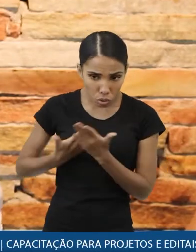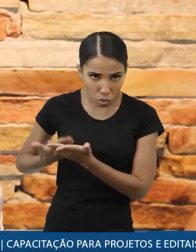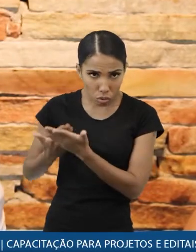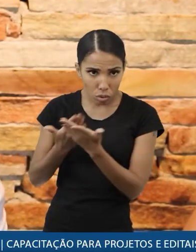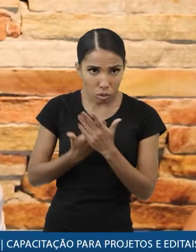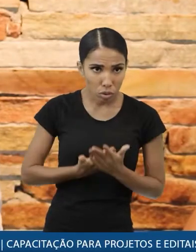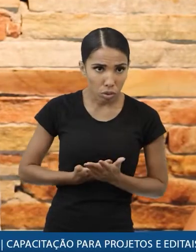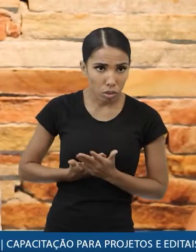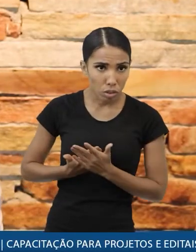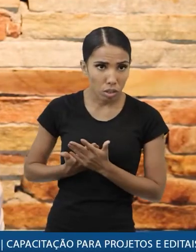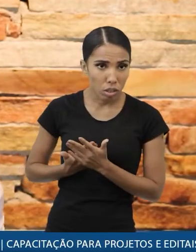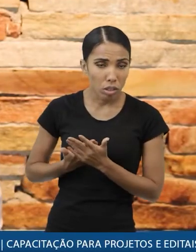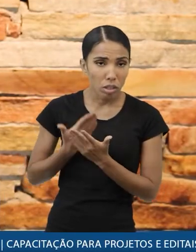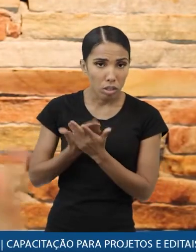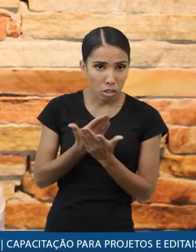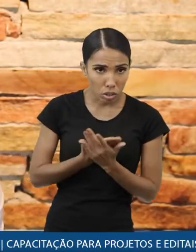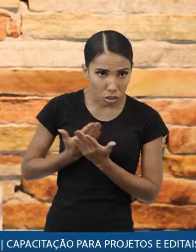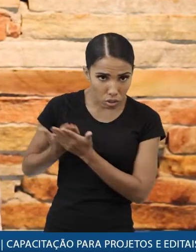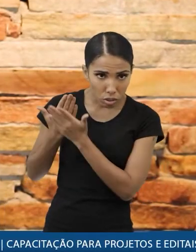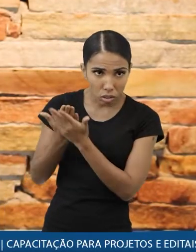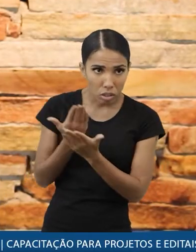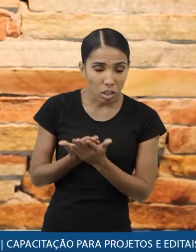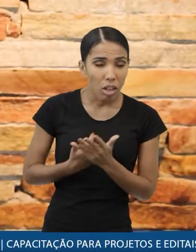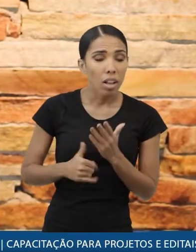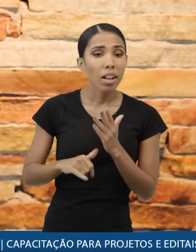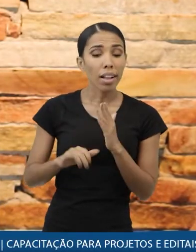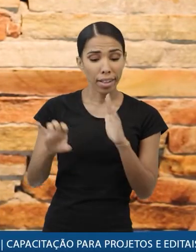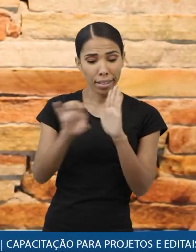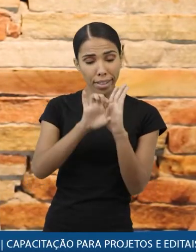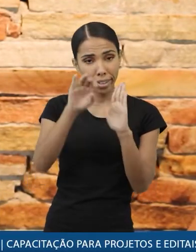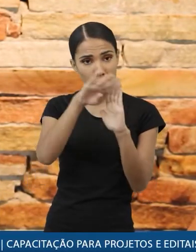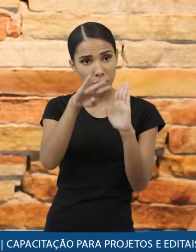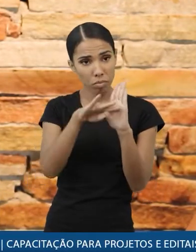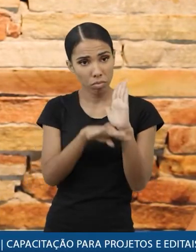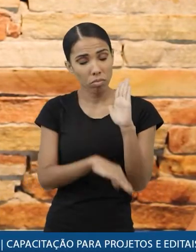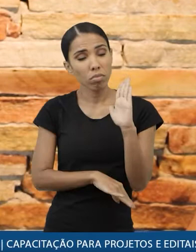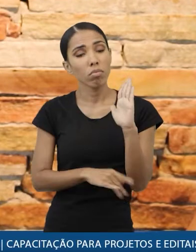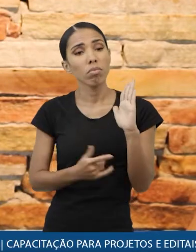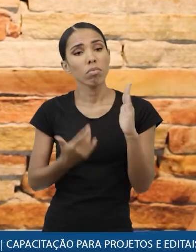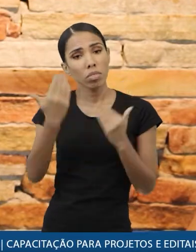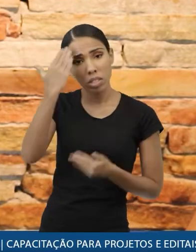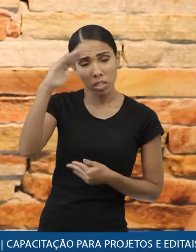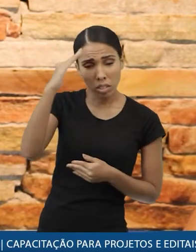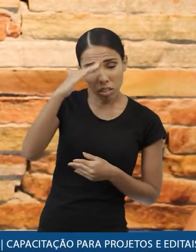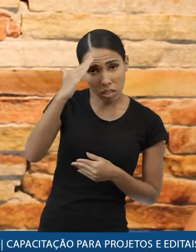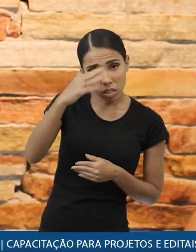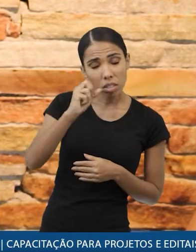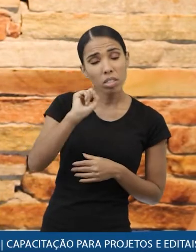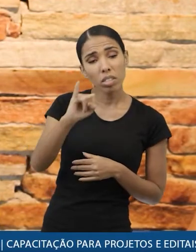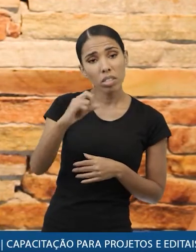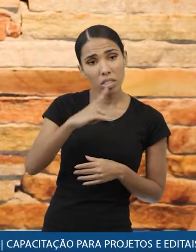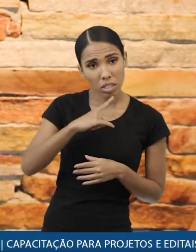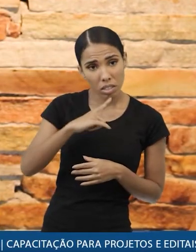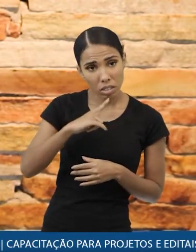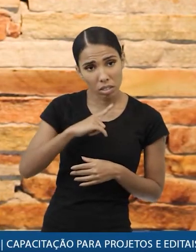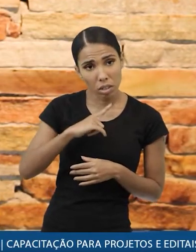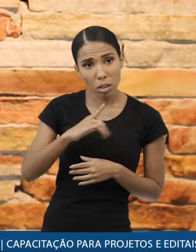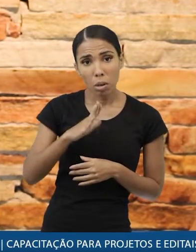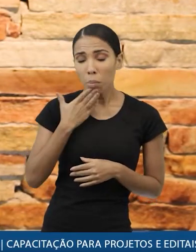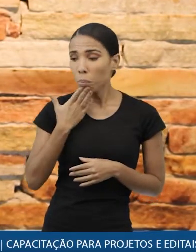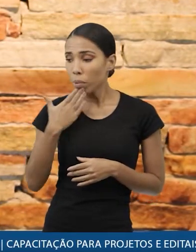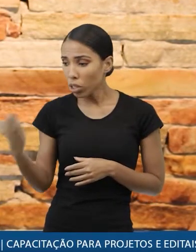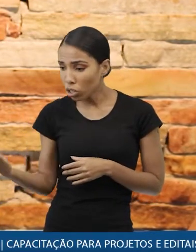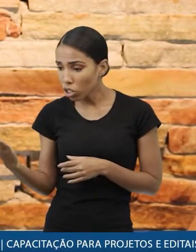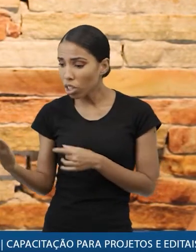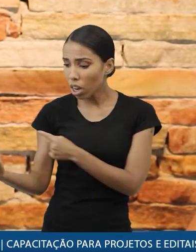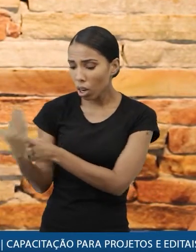essa resolução é uma das resoluções dos editais que precisam mais ser entendidas e se você tiver alguma fragilidade você vai ter que